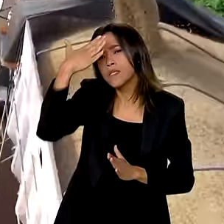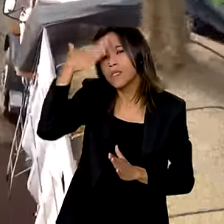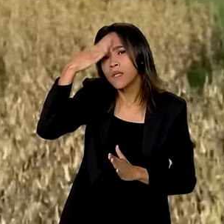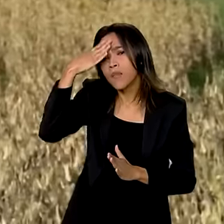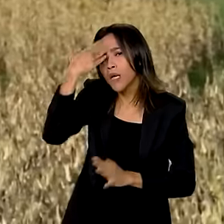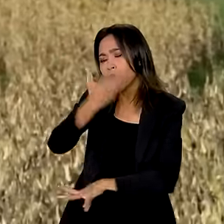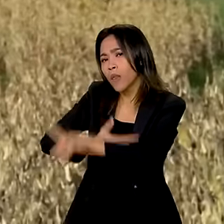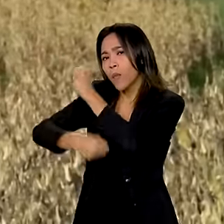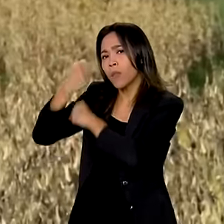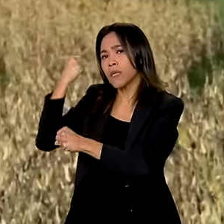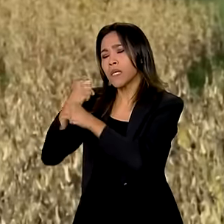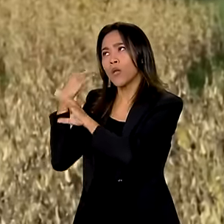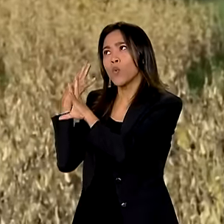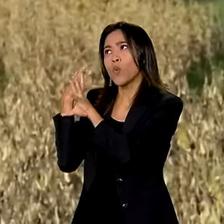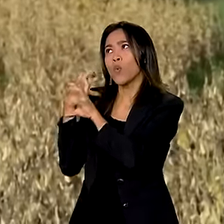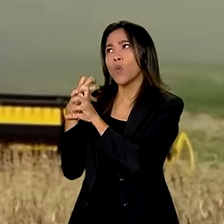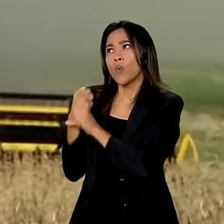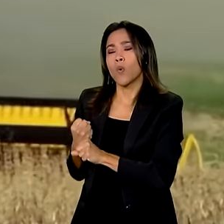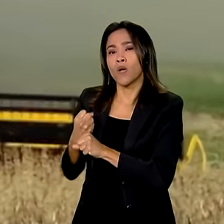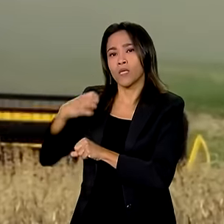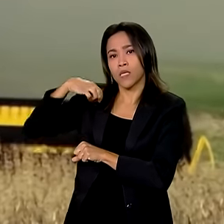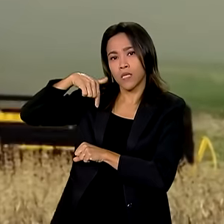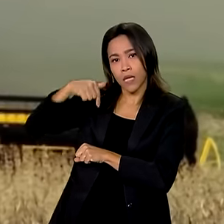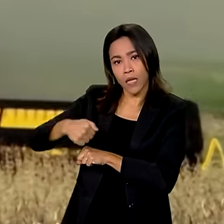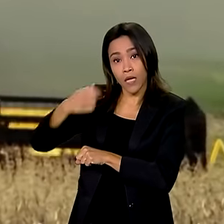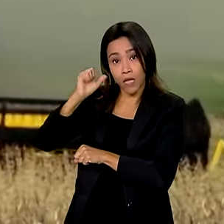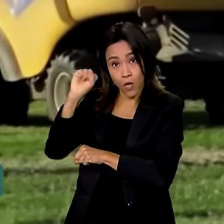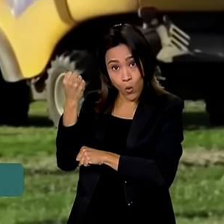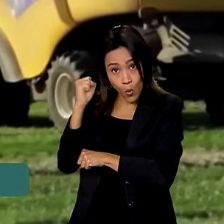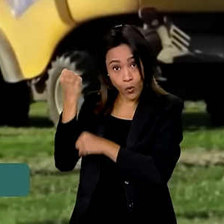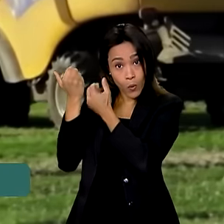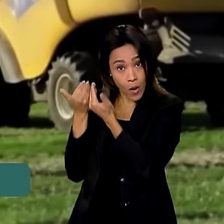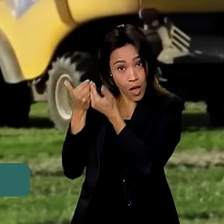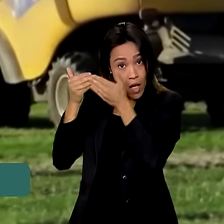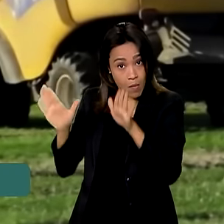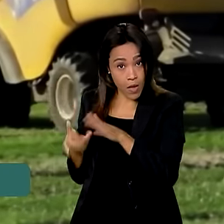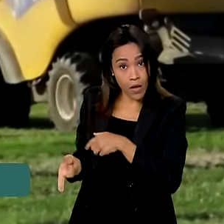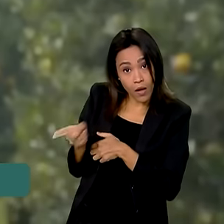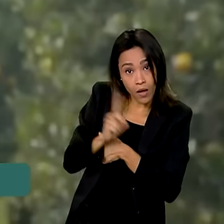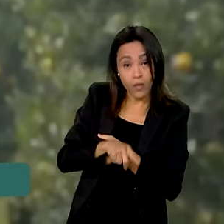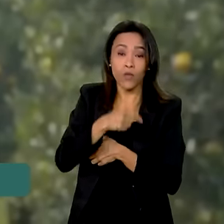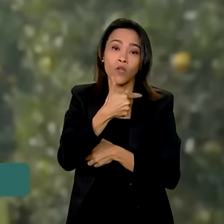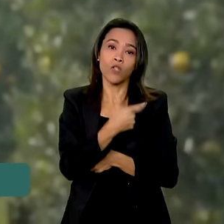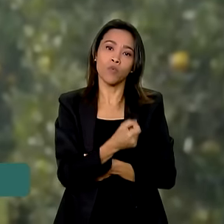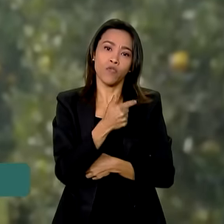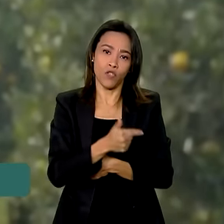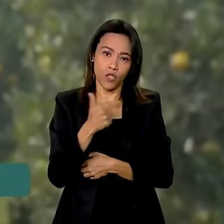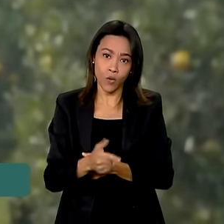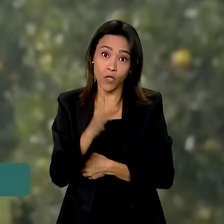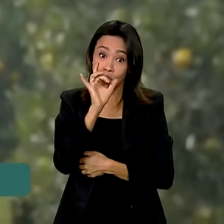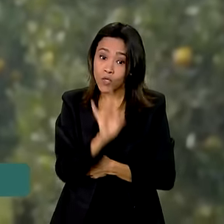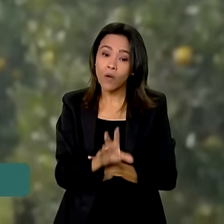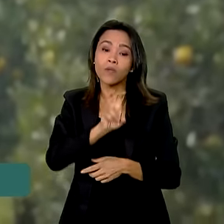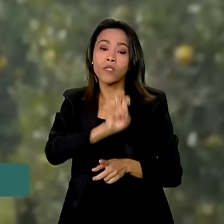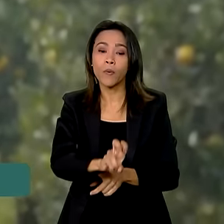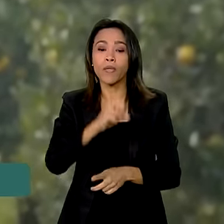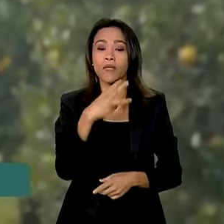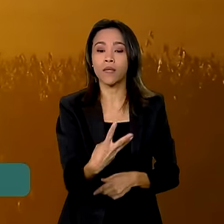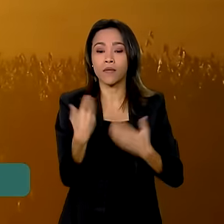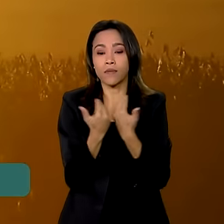em todo o ano passado foram 78 mercados abertos e em 2022 apenas 53